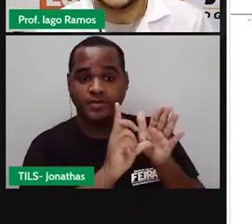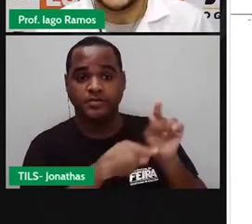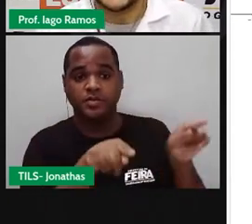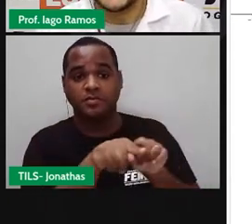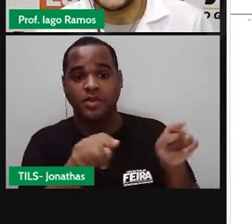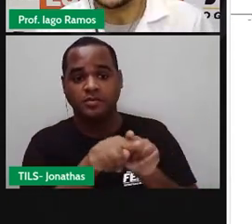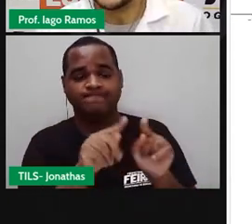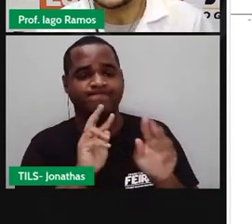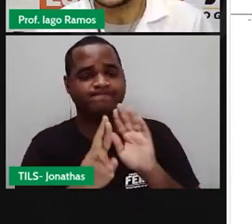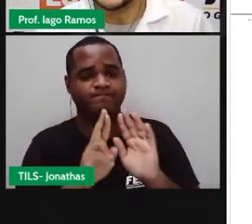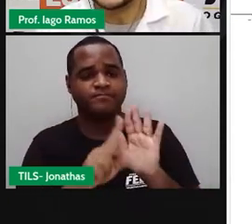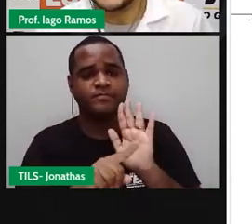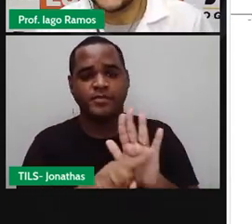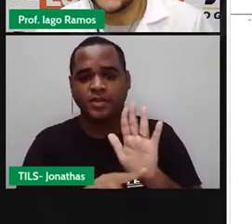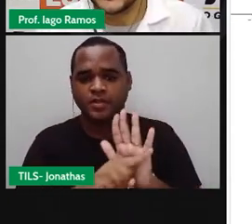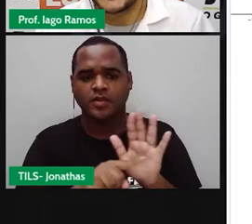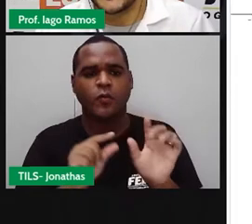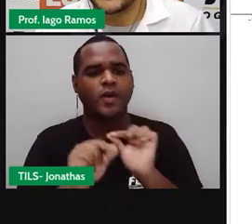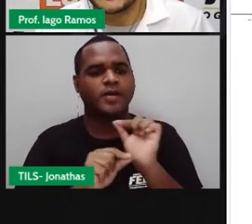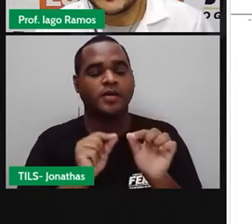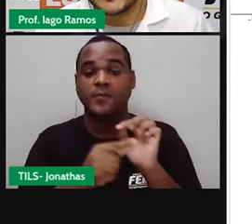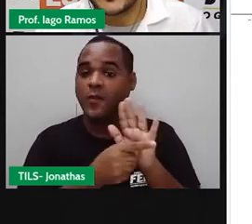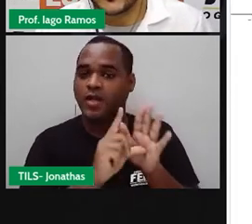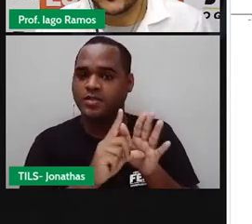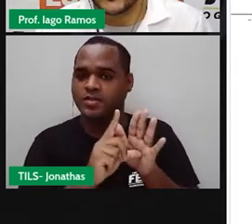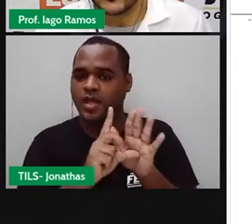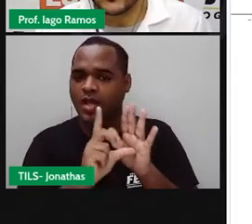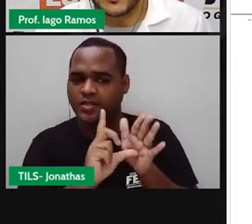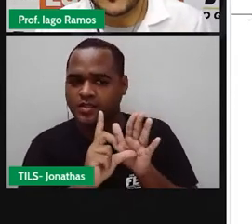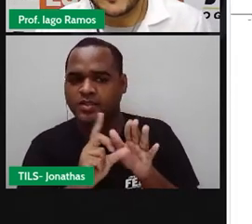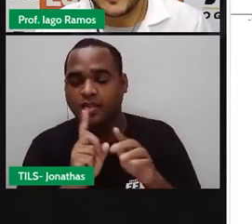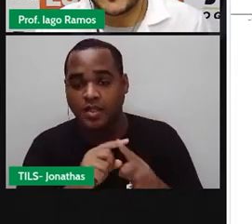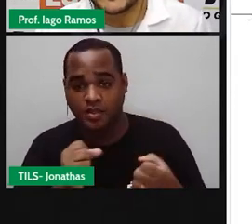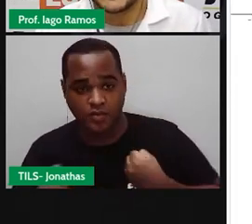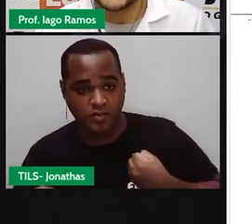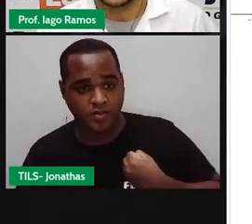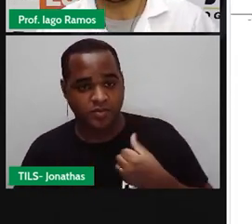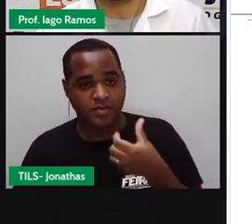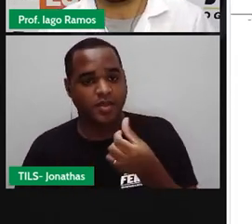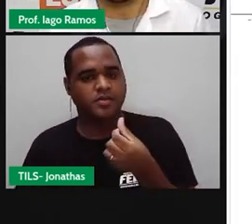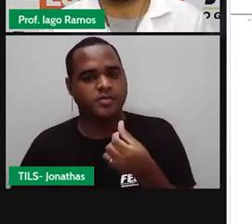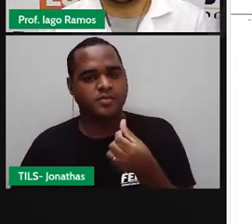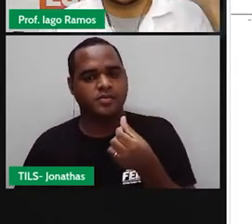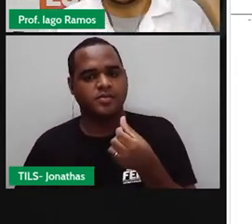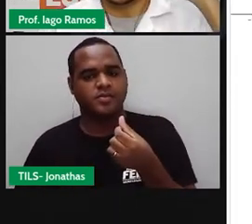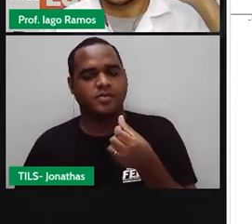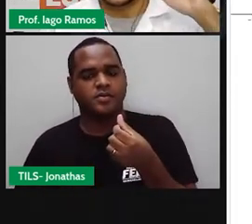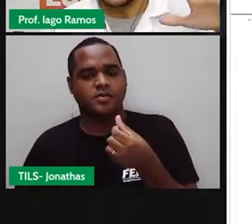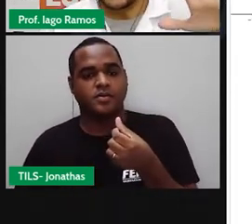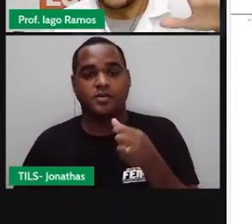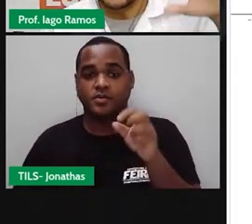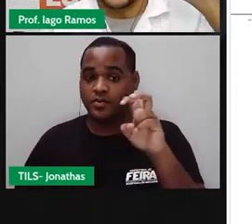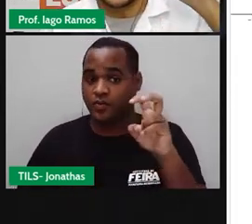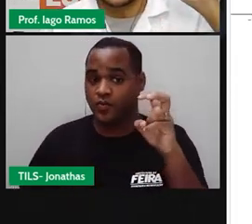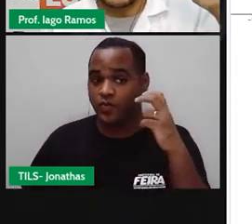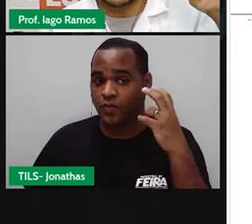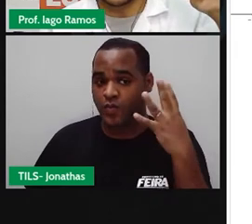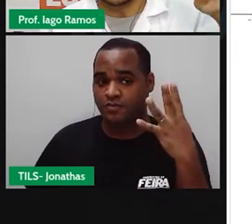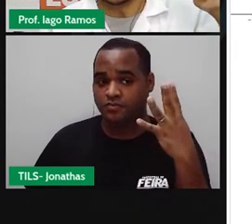Quem é o antecessor? Quem é o antecessor do número seis? Resposta em cinco,